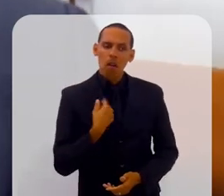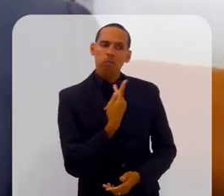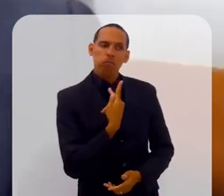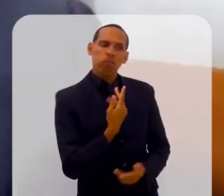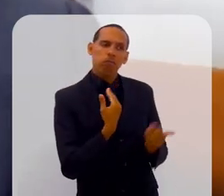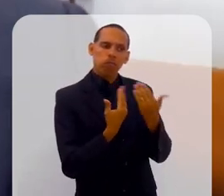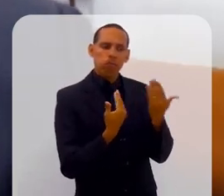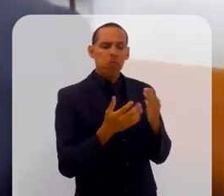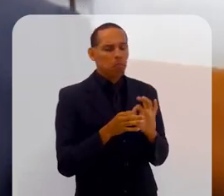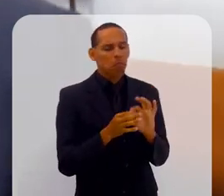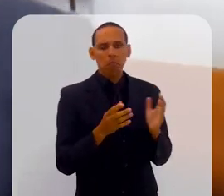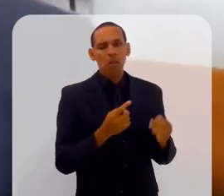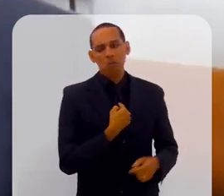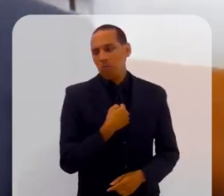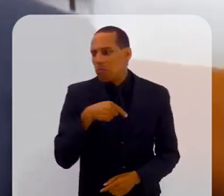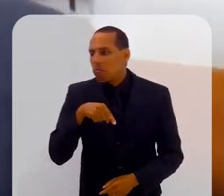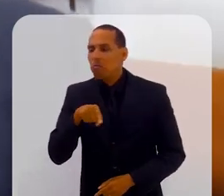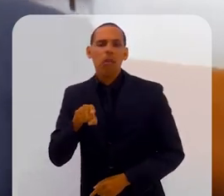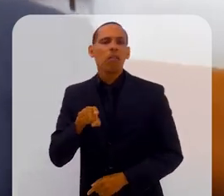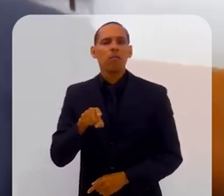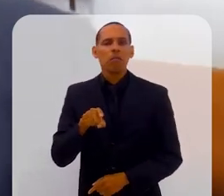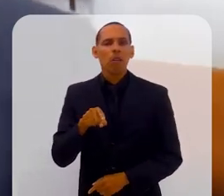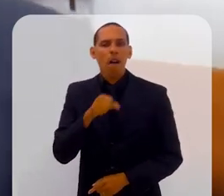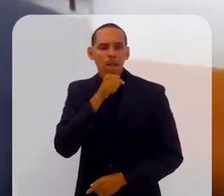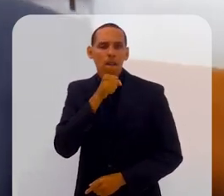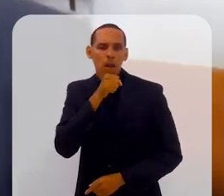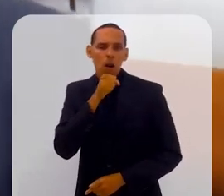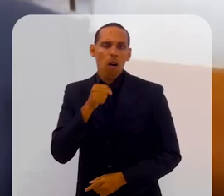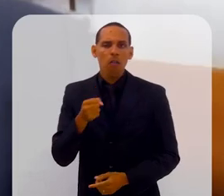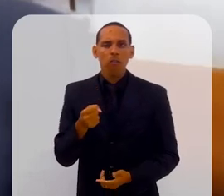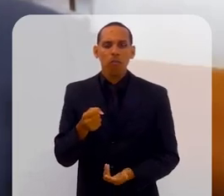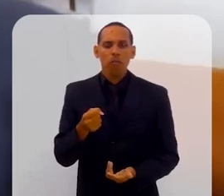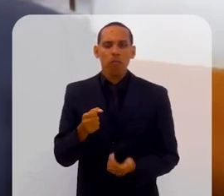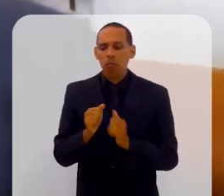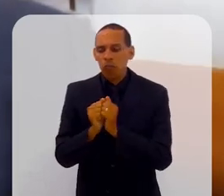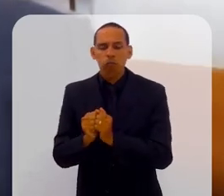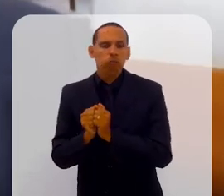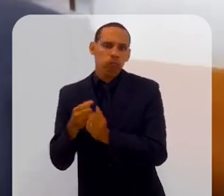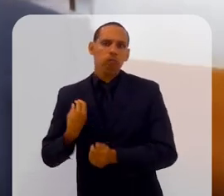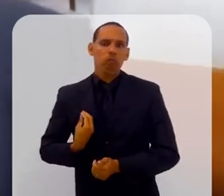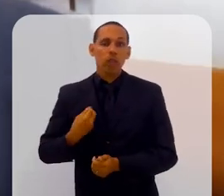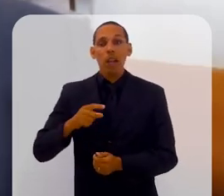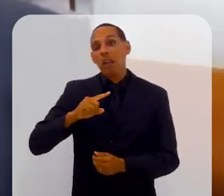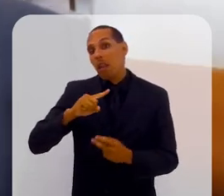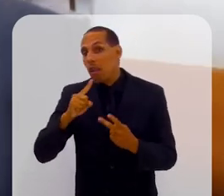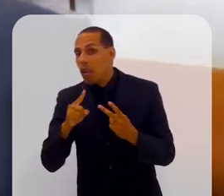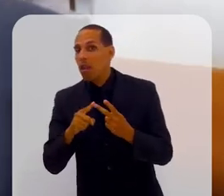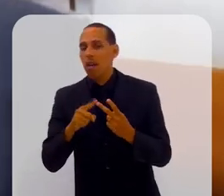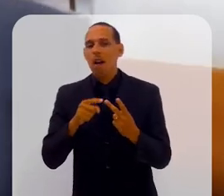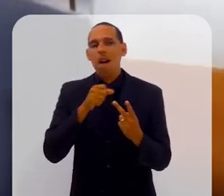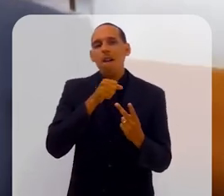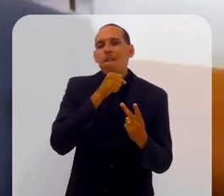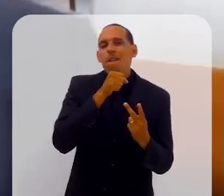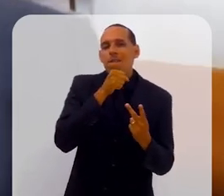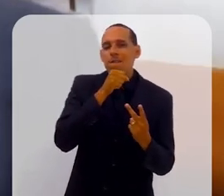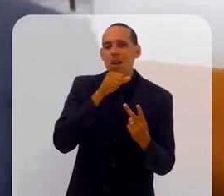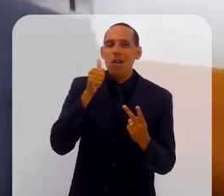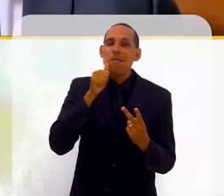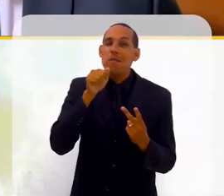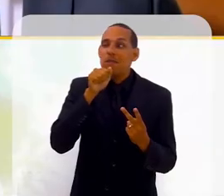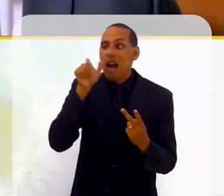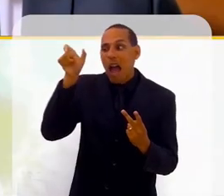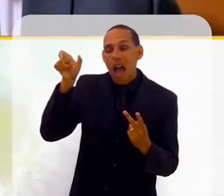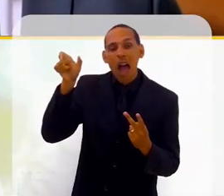no momento e ela deixou, morei com um dos avós, com meu avô e minha avó. E depois a minha avó materna ficou